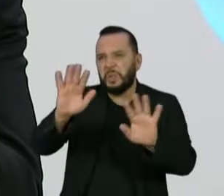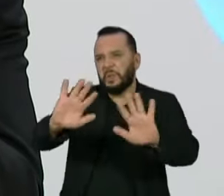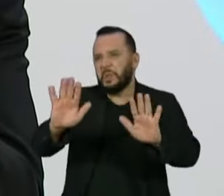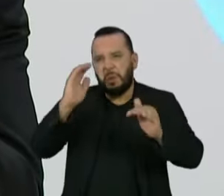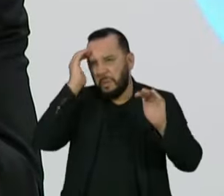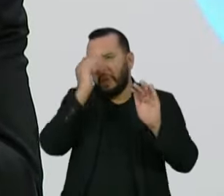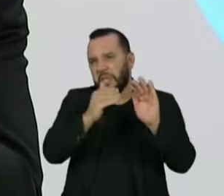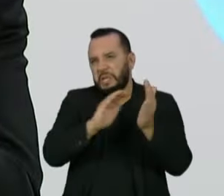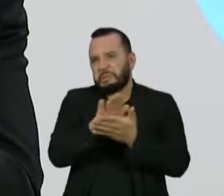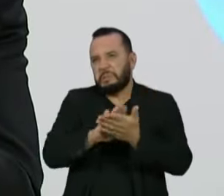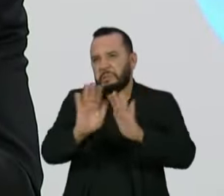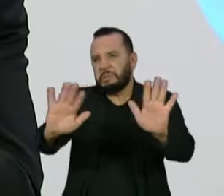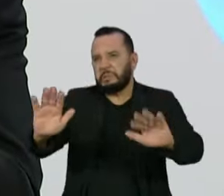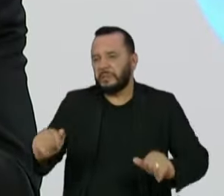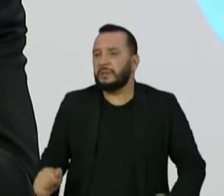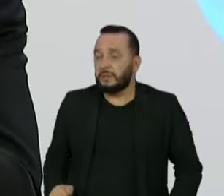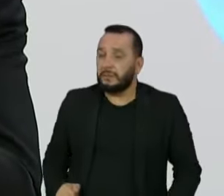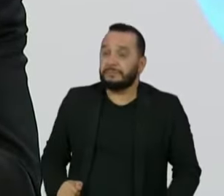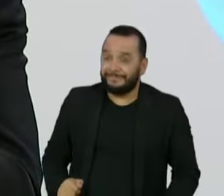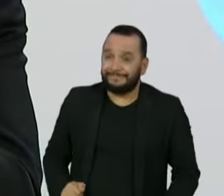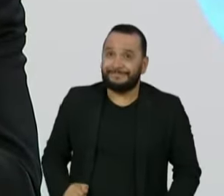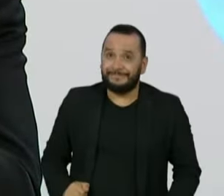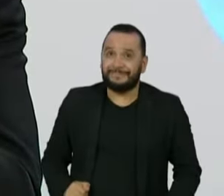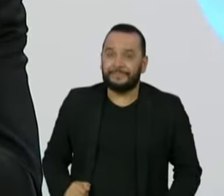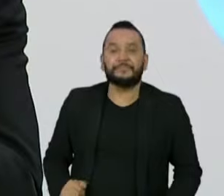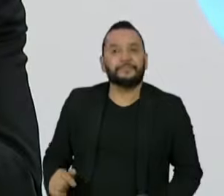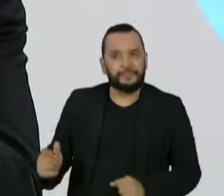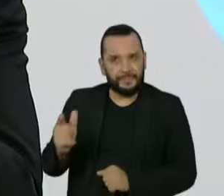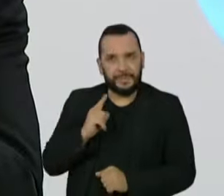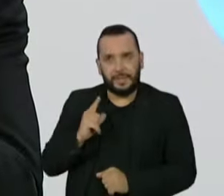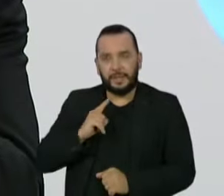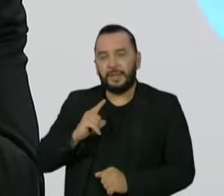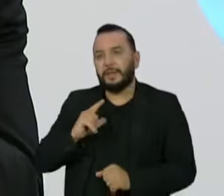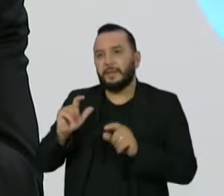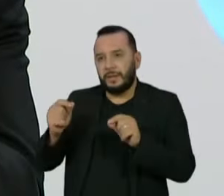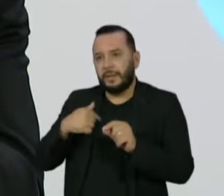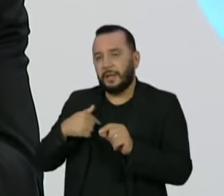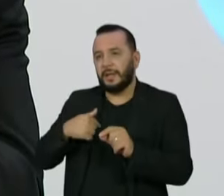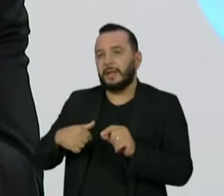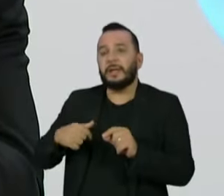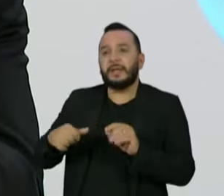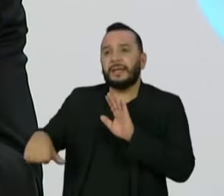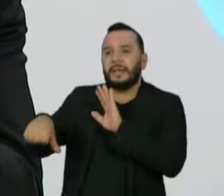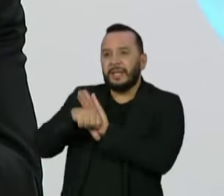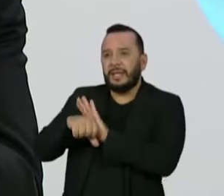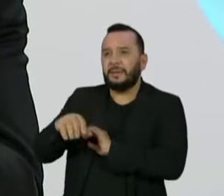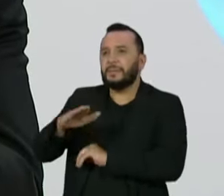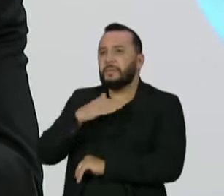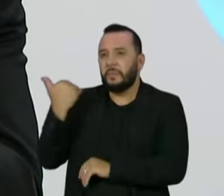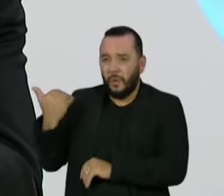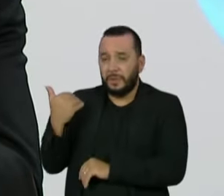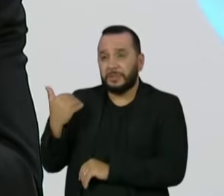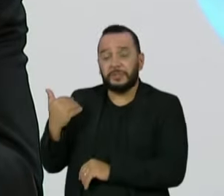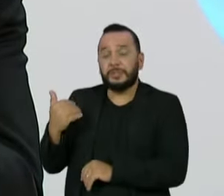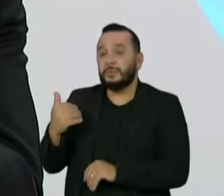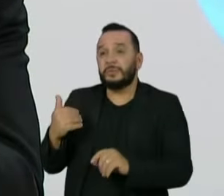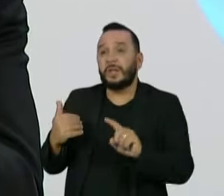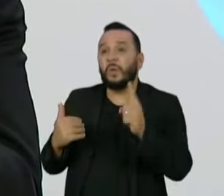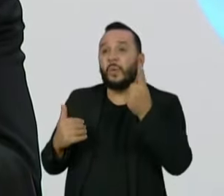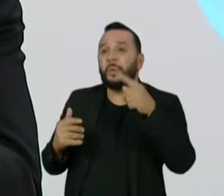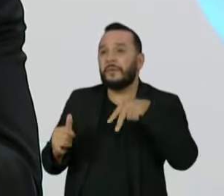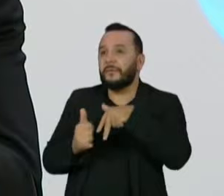As imputações de homicídio enfrentam alguns problemas técnicos. Você tem um homicídio que não tem uma vítima específica.